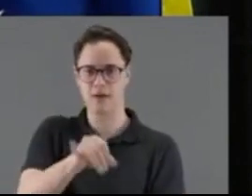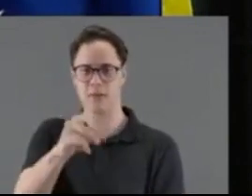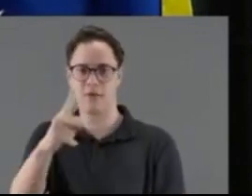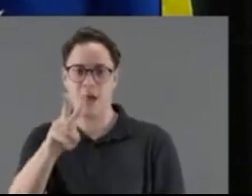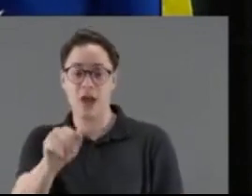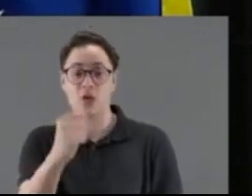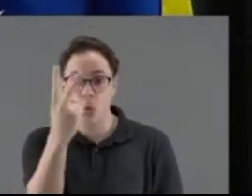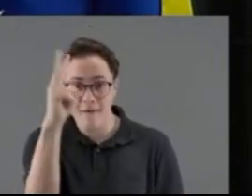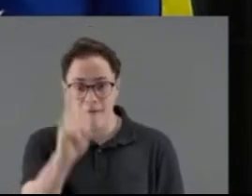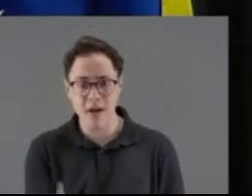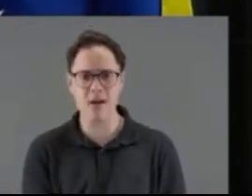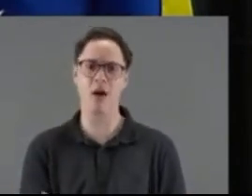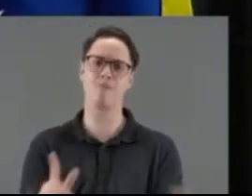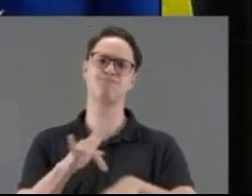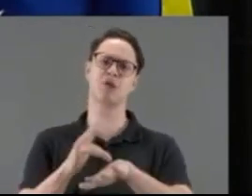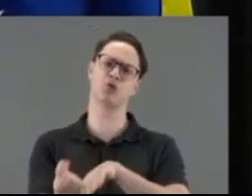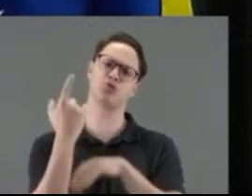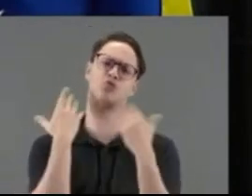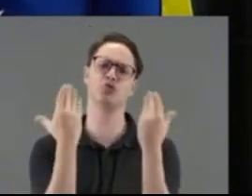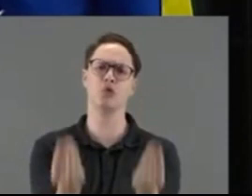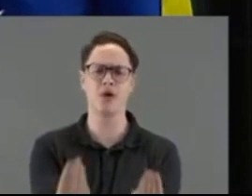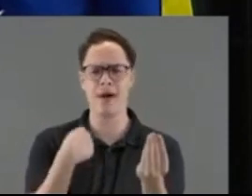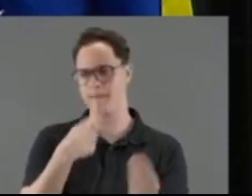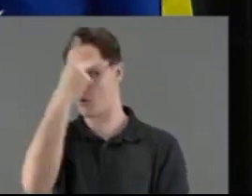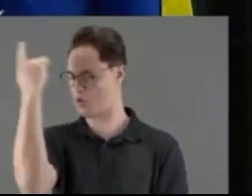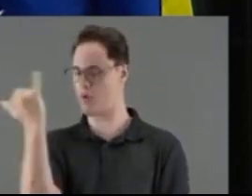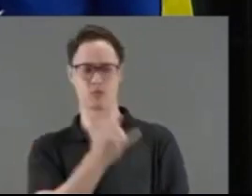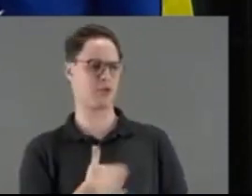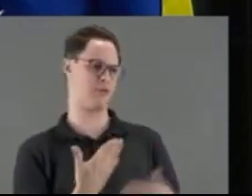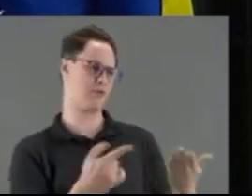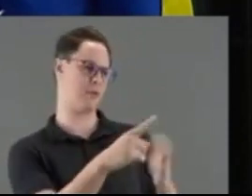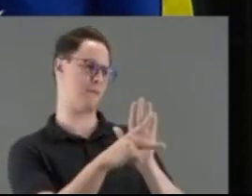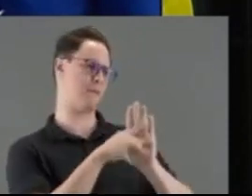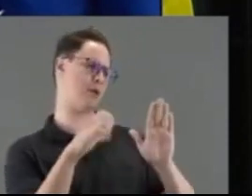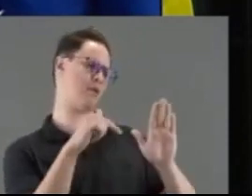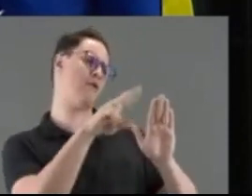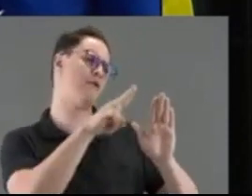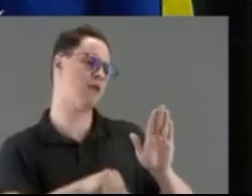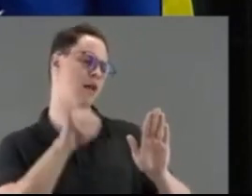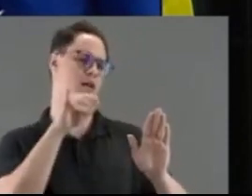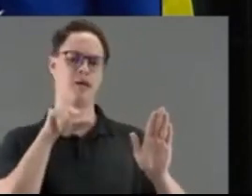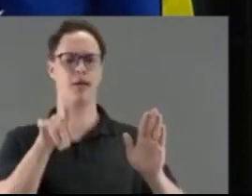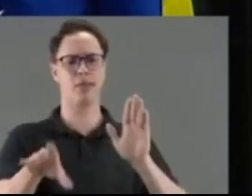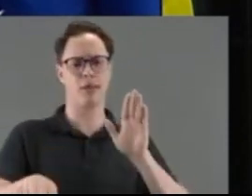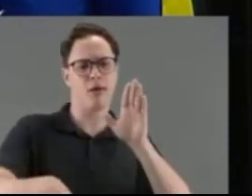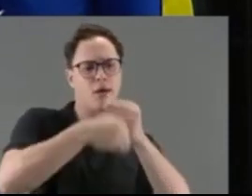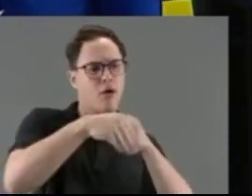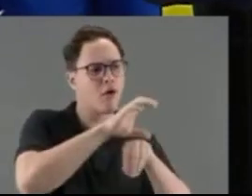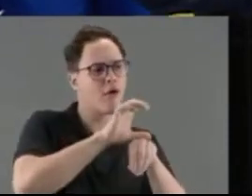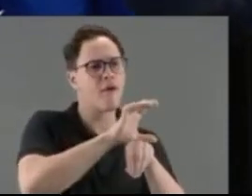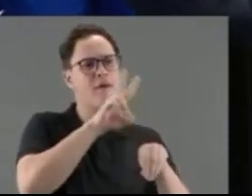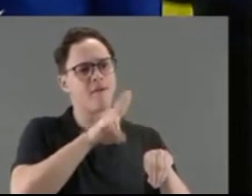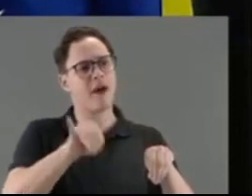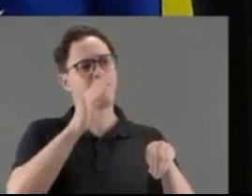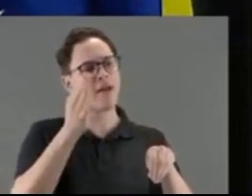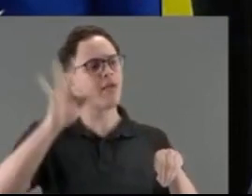vezes. É um absurdo. Aí eu escutei dizendo o seguinte, Cleitinho, mas na hora que você faz essa PEC, ela vai estar na Constituição, ela vai sobreparar, vai virar